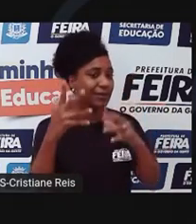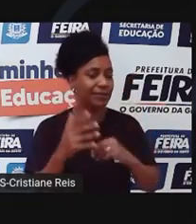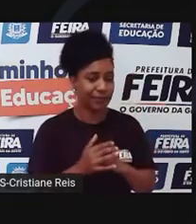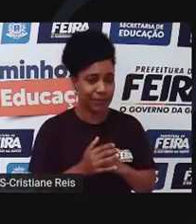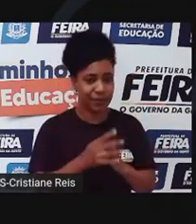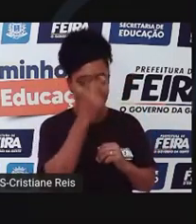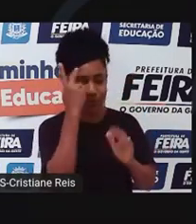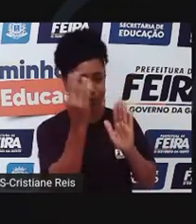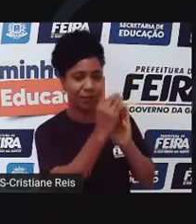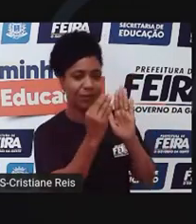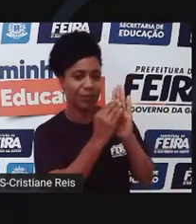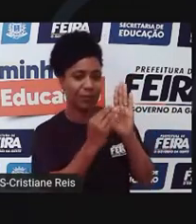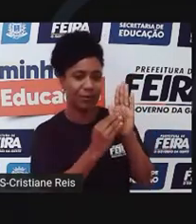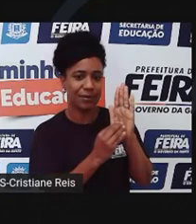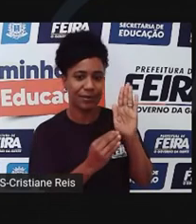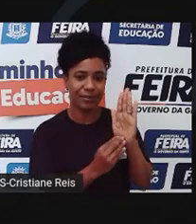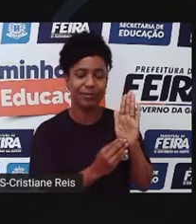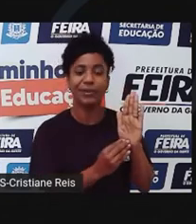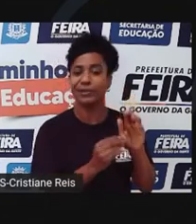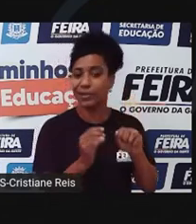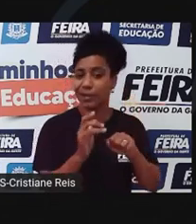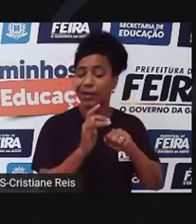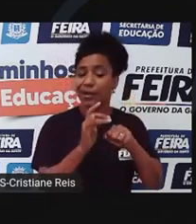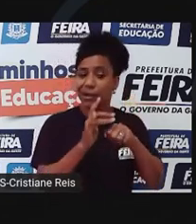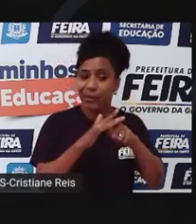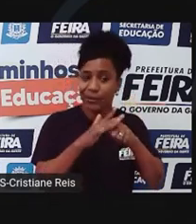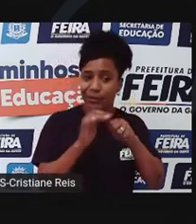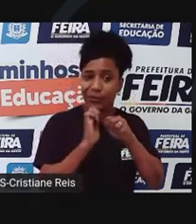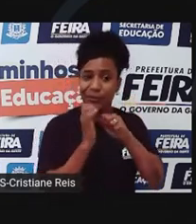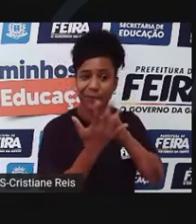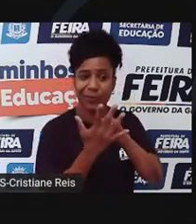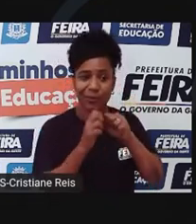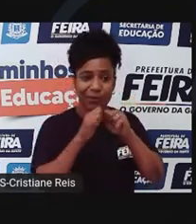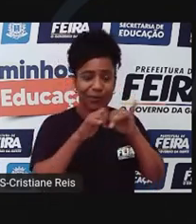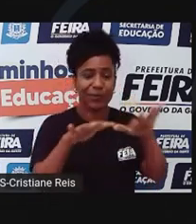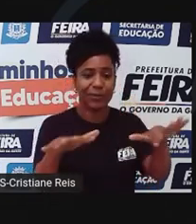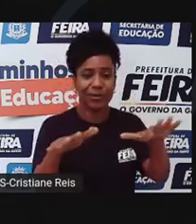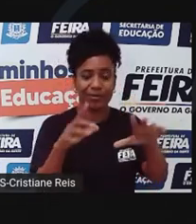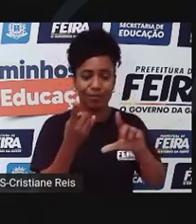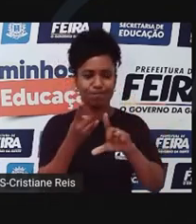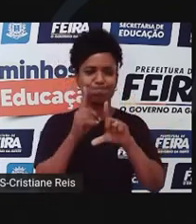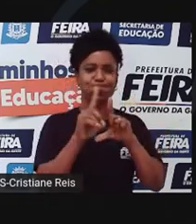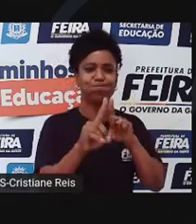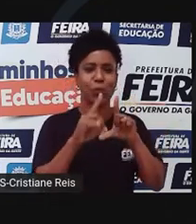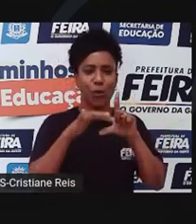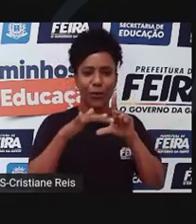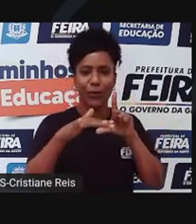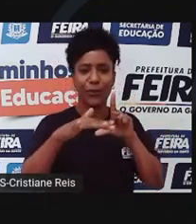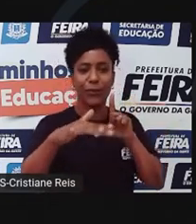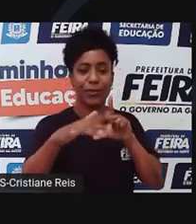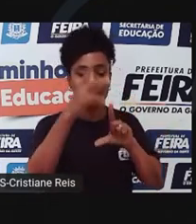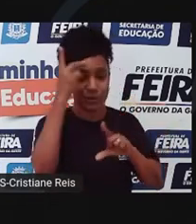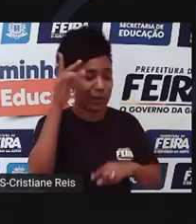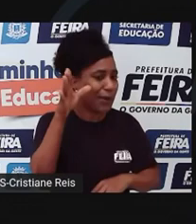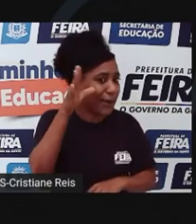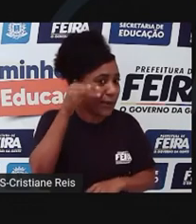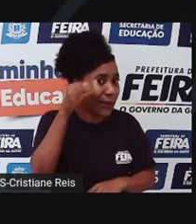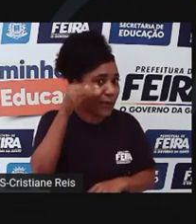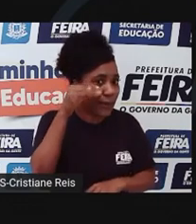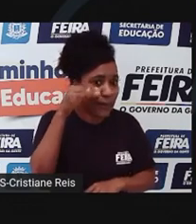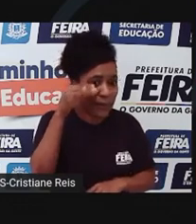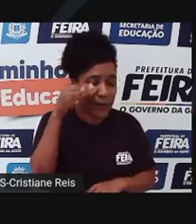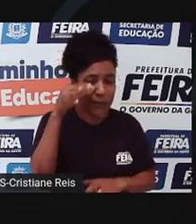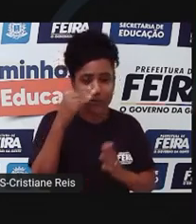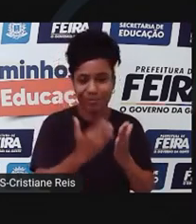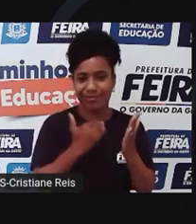isso significa que a pandemia fez com que eles estivessem ainda mais presentes em suas redes e que as suas audiências estão interagindo ainda